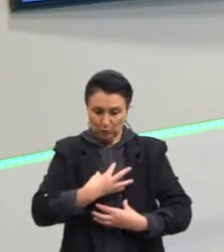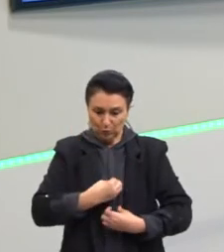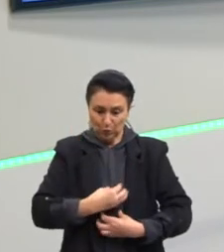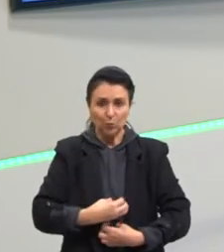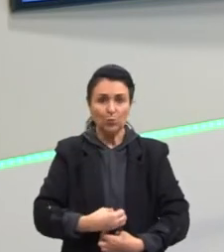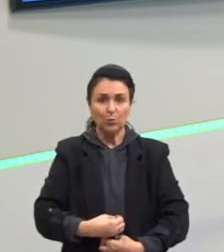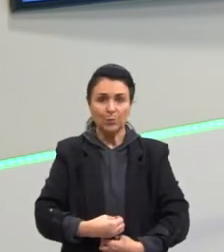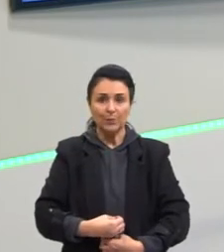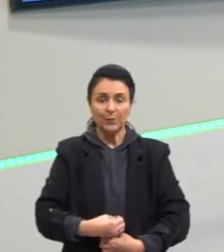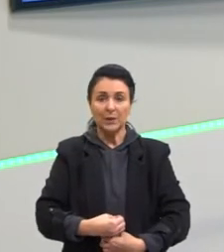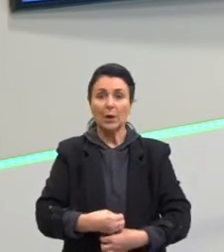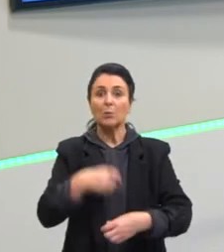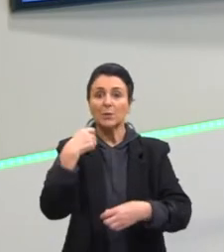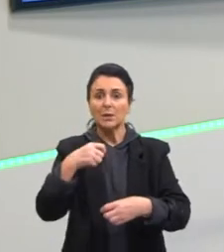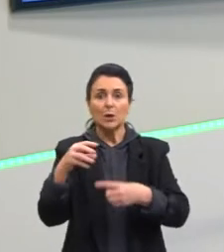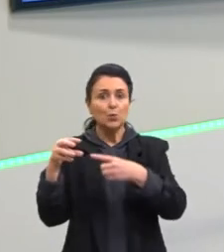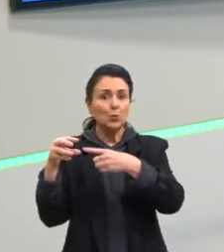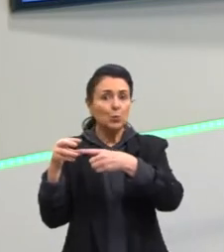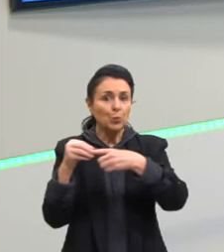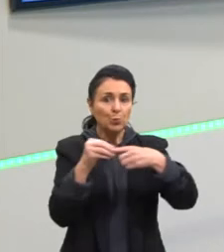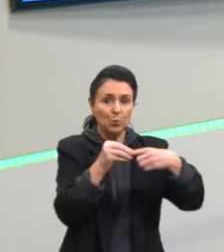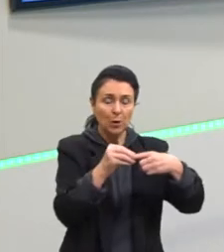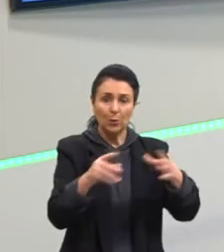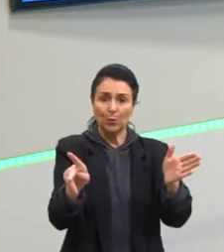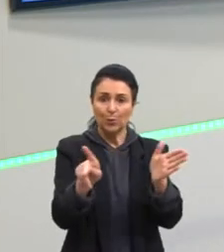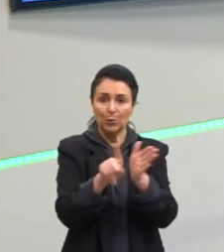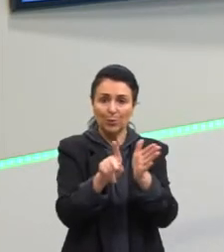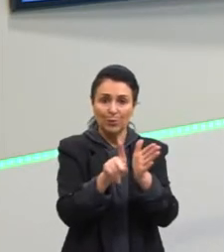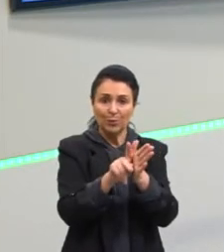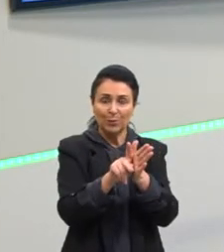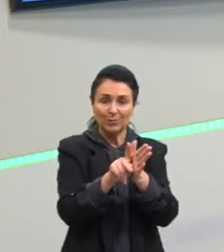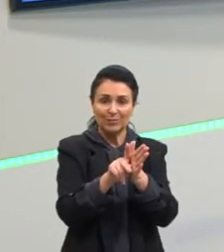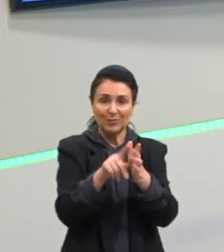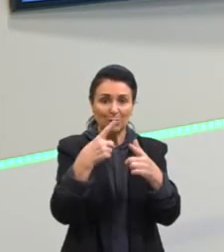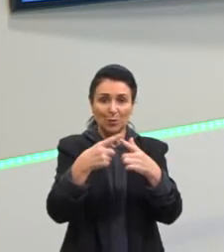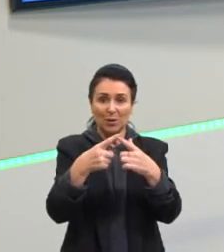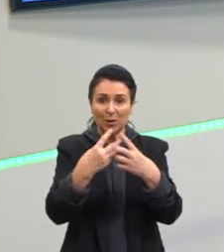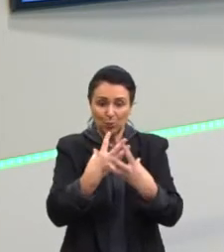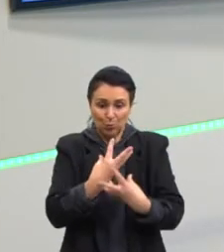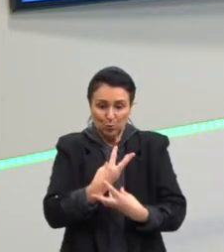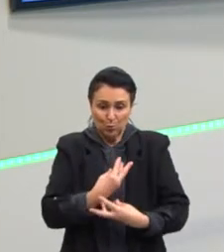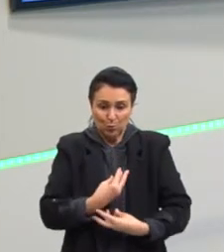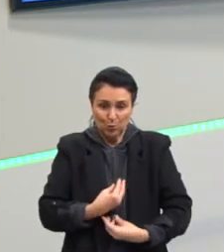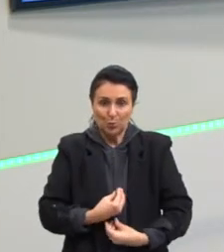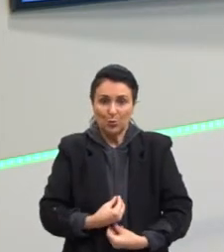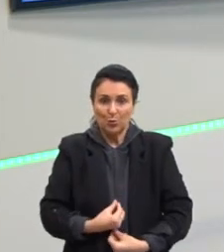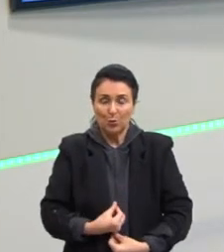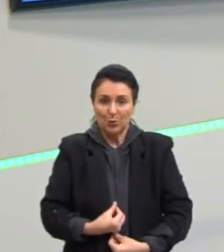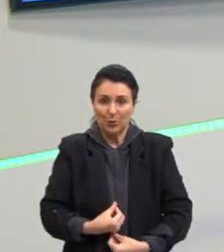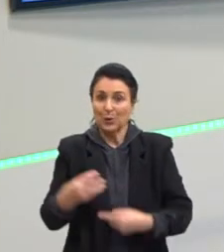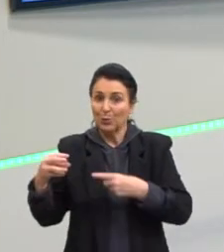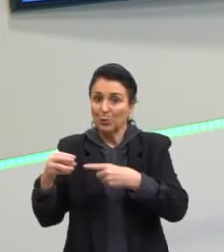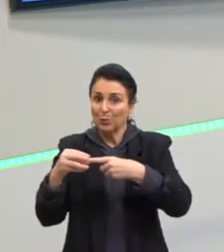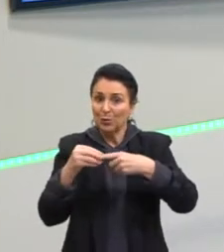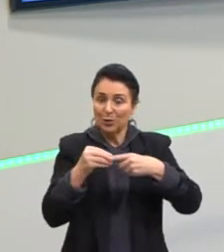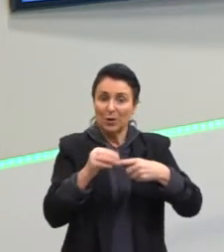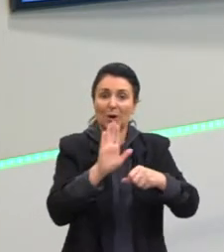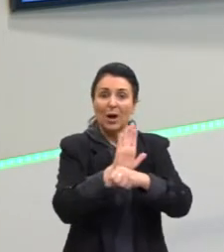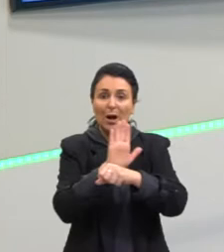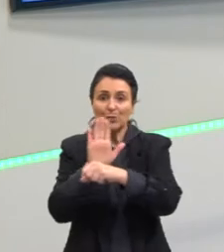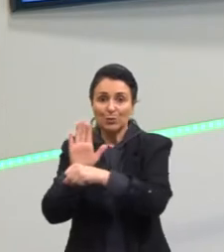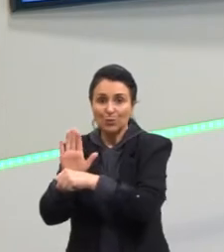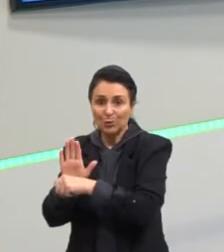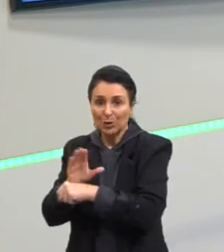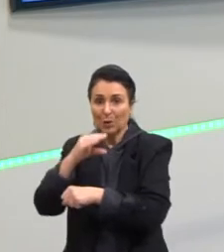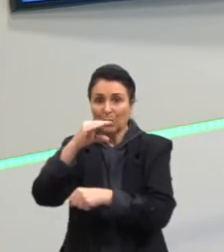esse protozoário, cupim, ele morreria com o alimento dele, porque ele não ia digerir. Então, esse protozoário que auxilia o cupim na sua